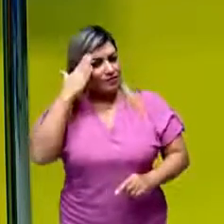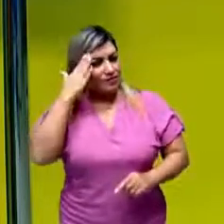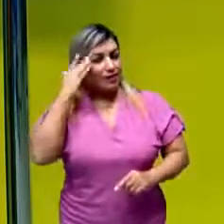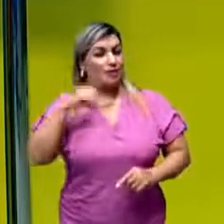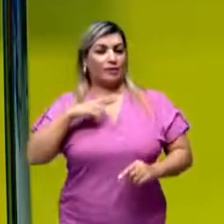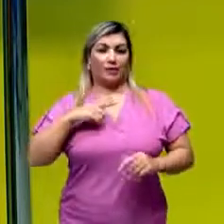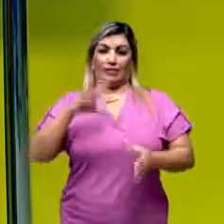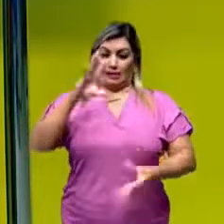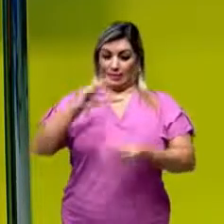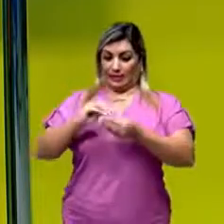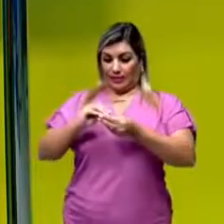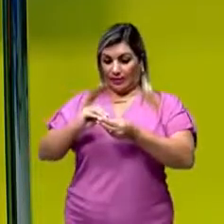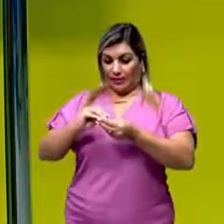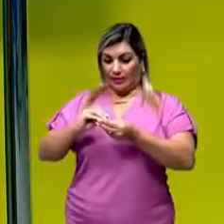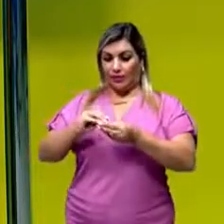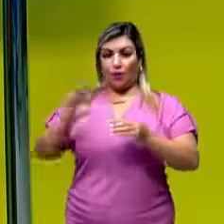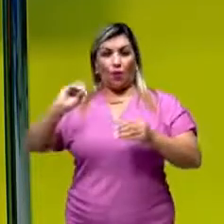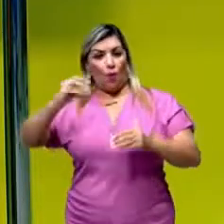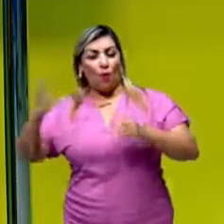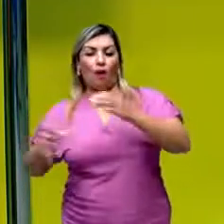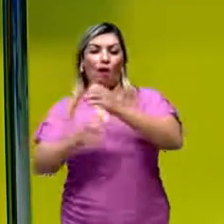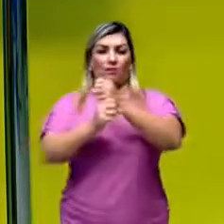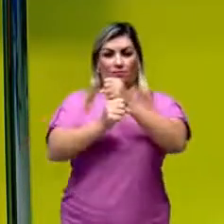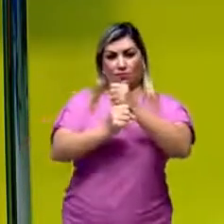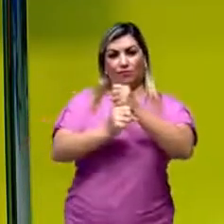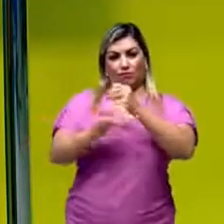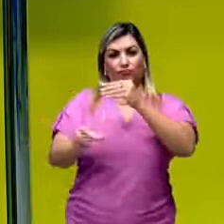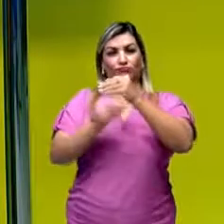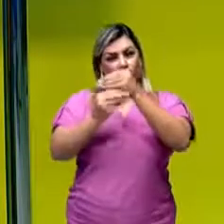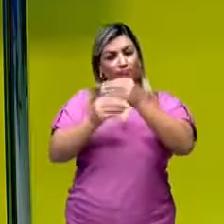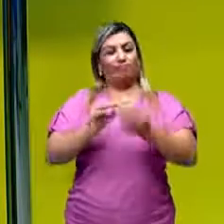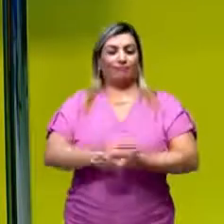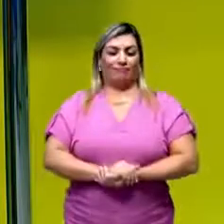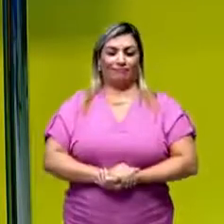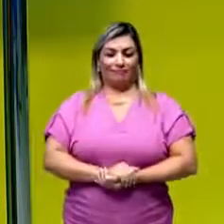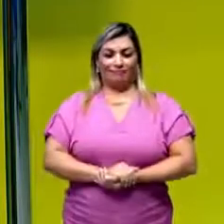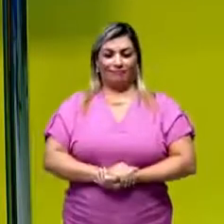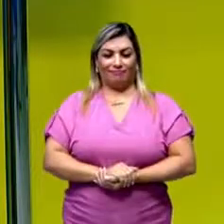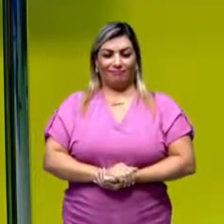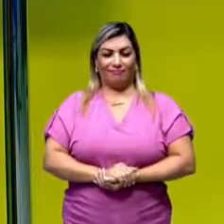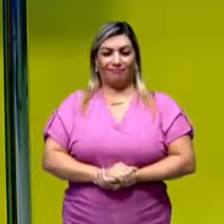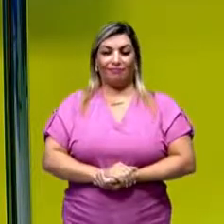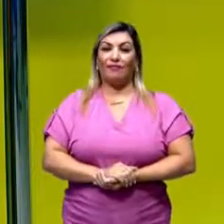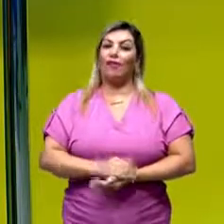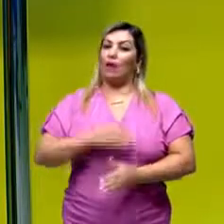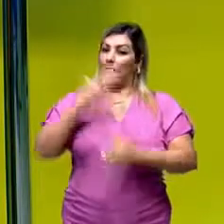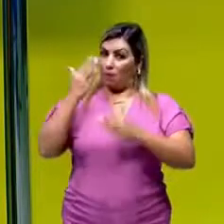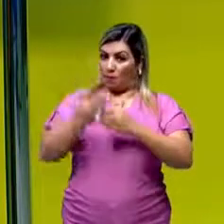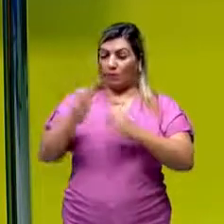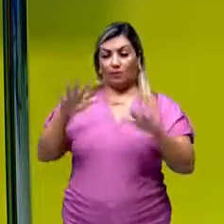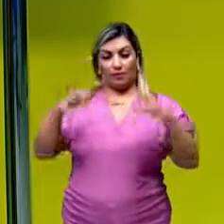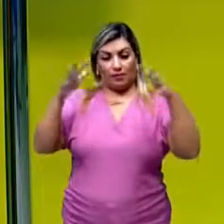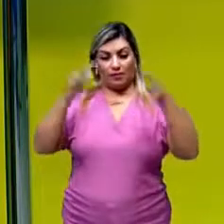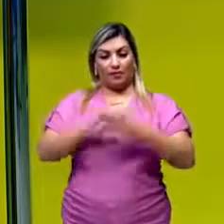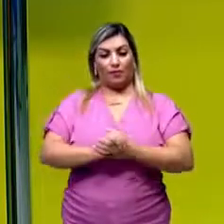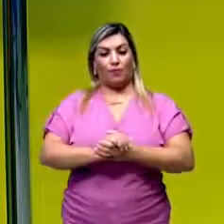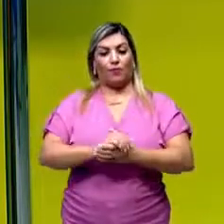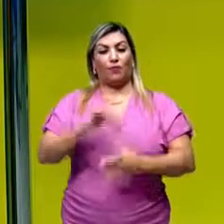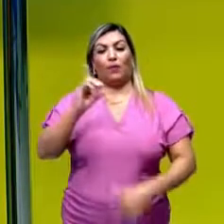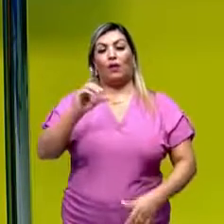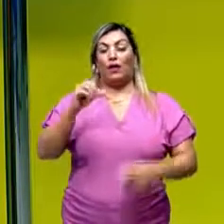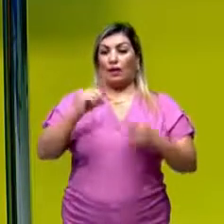reação de síntese ou adição. Muito tranquilo, né? Então vamos agora para a próxima reação. Reação de